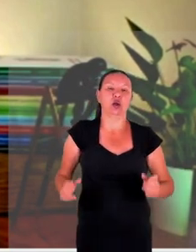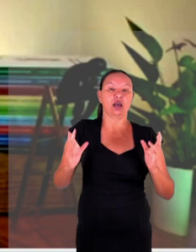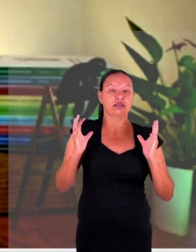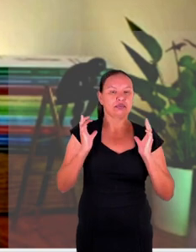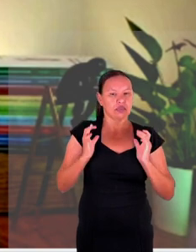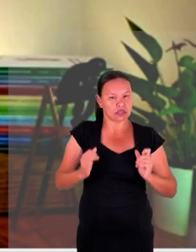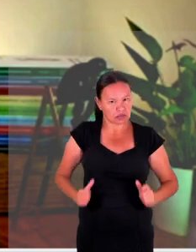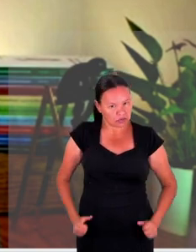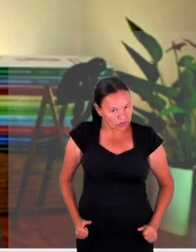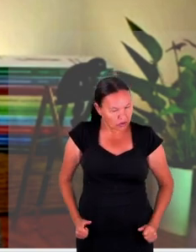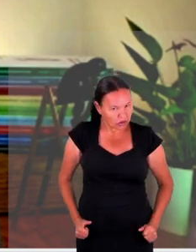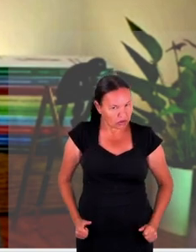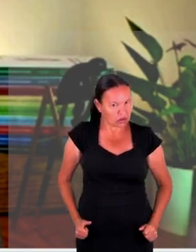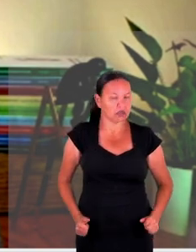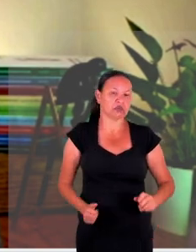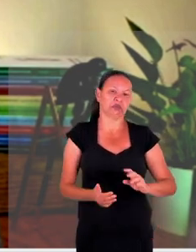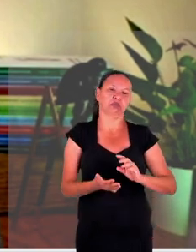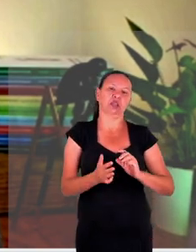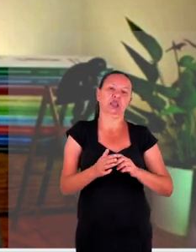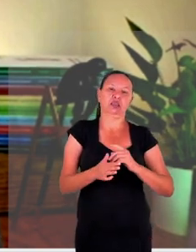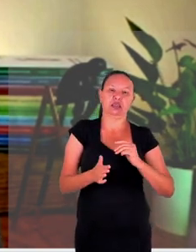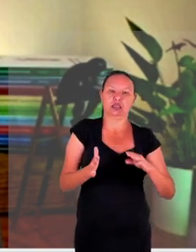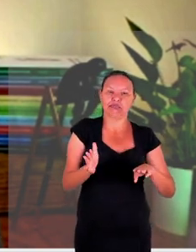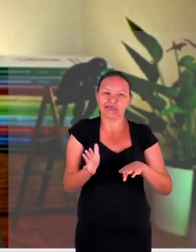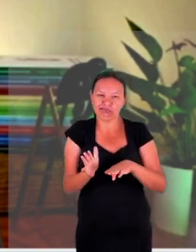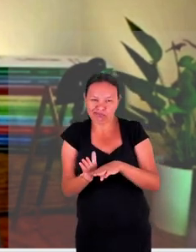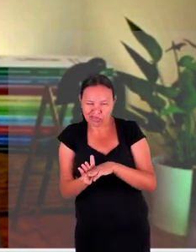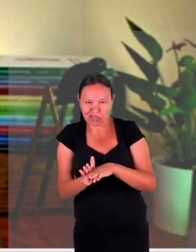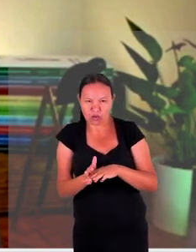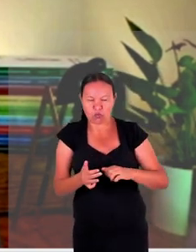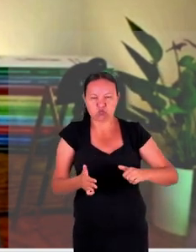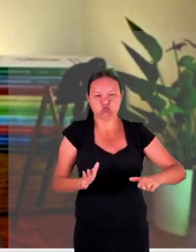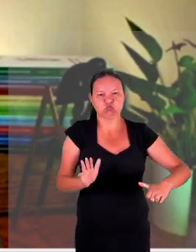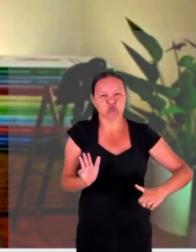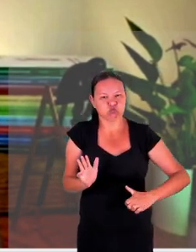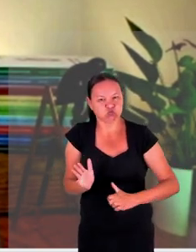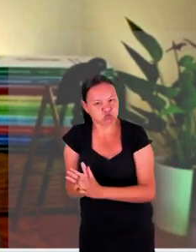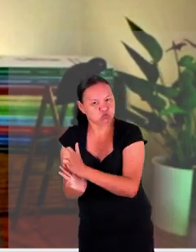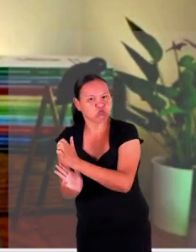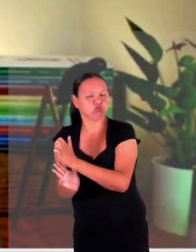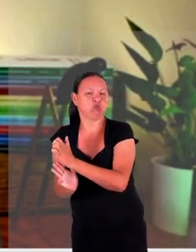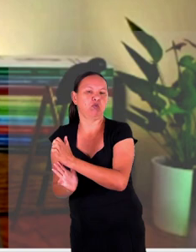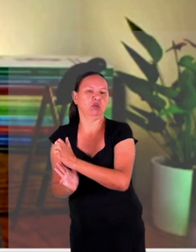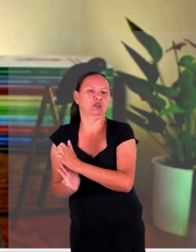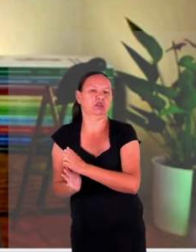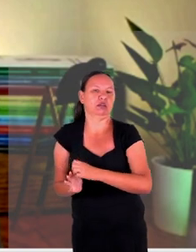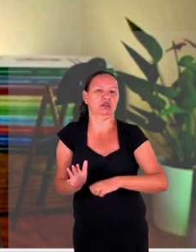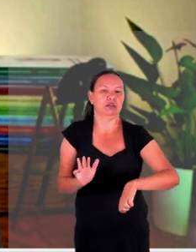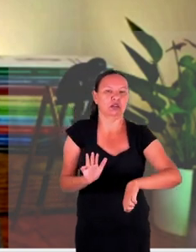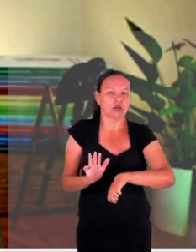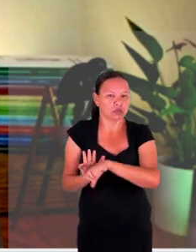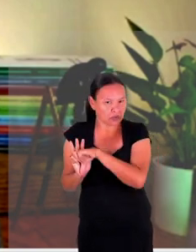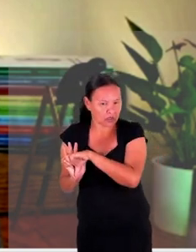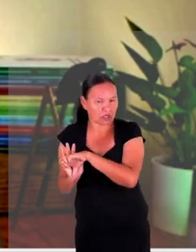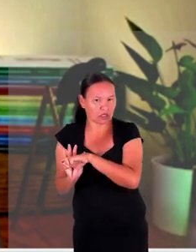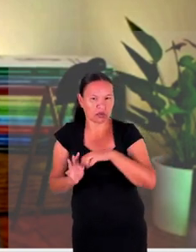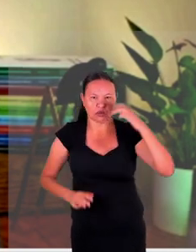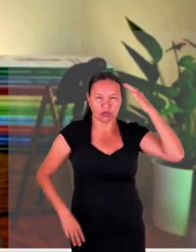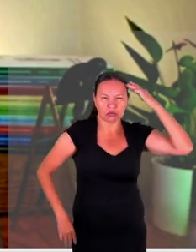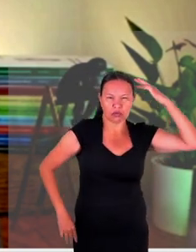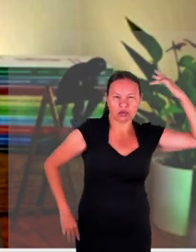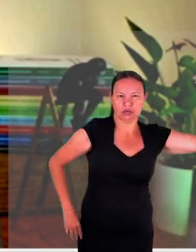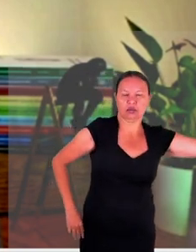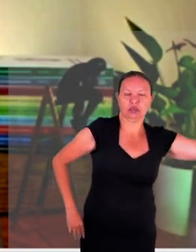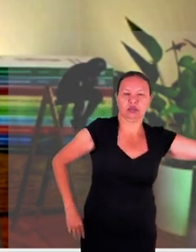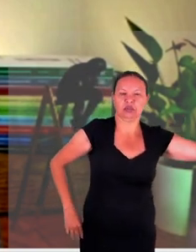da Carta das Nações Unidas é que permitiu as brutalidades que marcaram a nossa história portanto nenhum preconceito